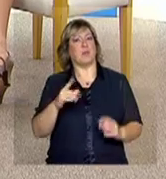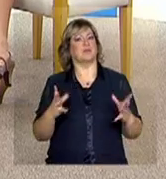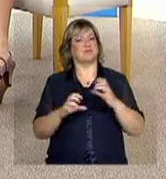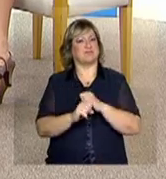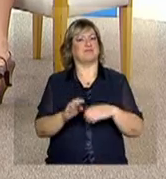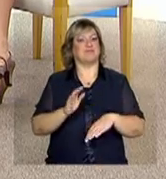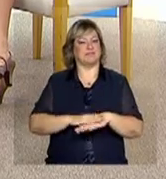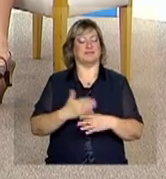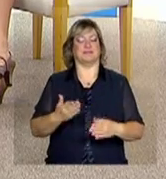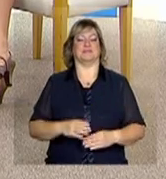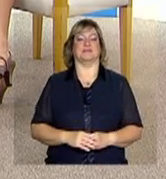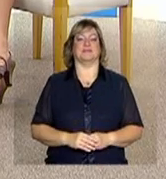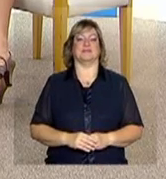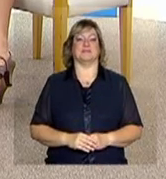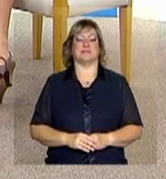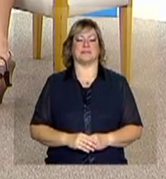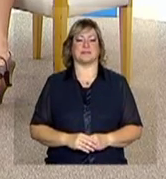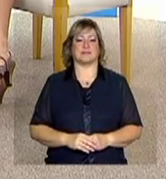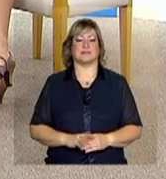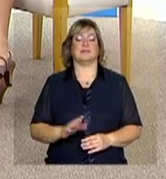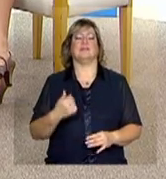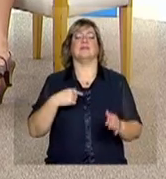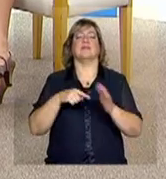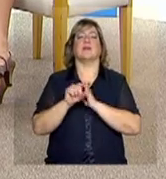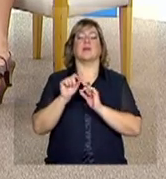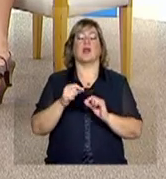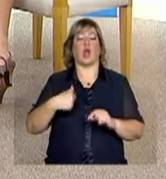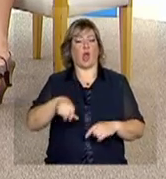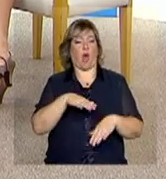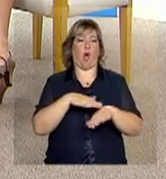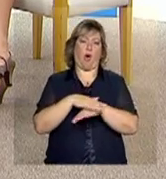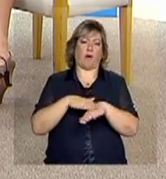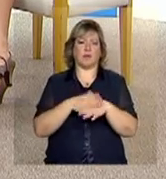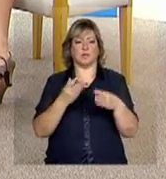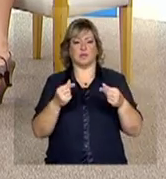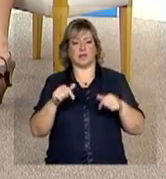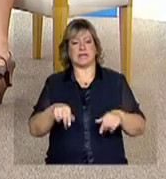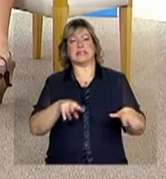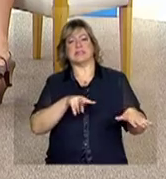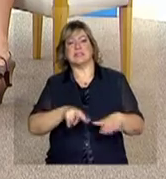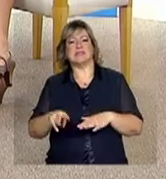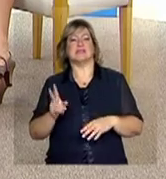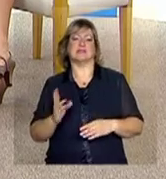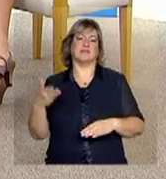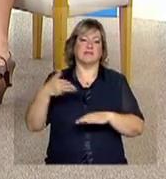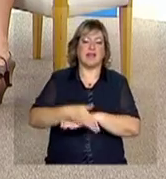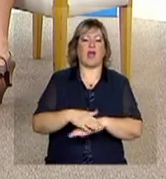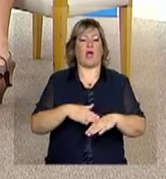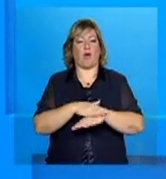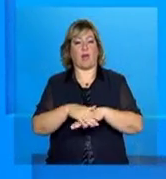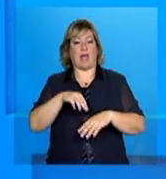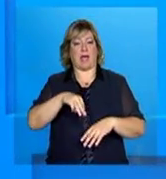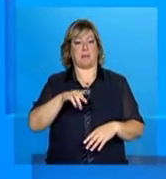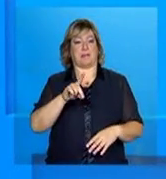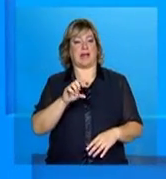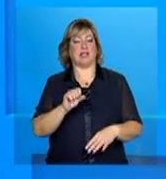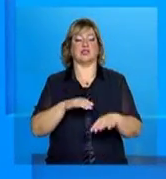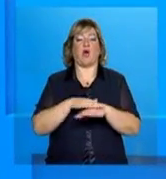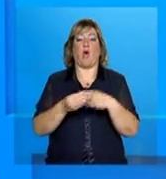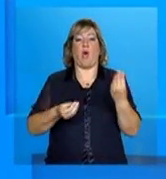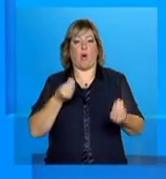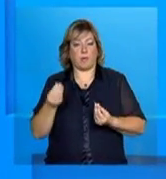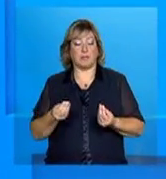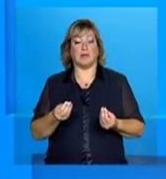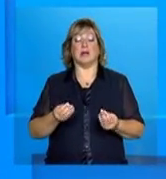Então, pensar um pouquinho. A gente conversa muito aqui durante as semanas, a gente fala do MDS. Quando a gente pensa no